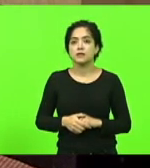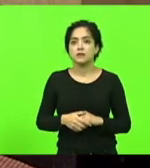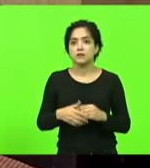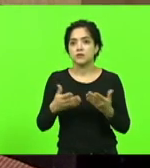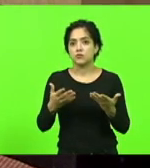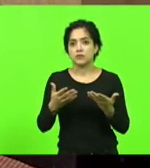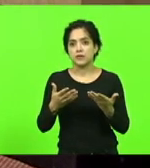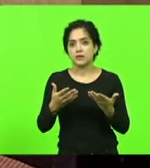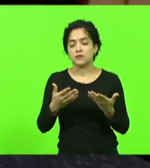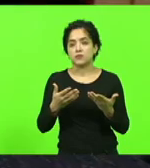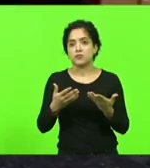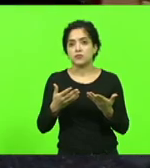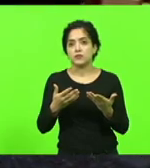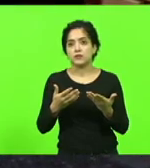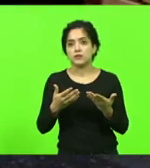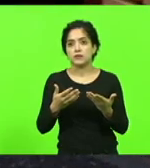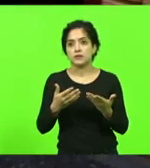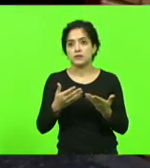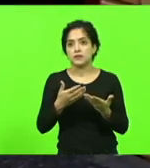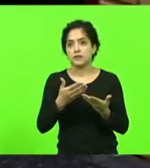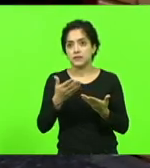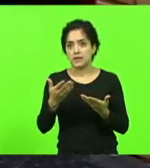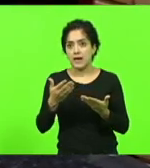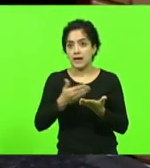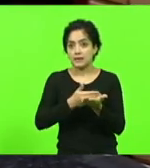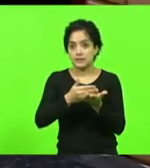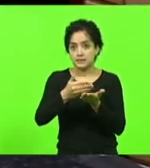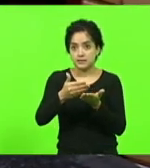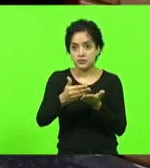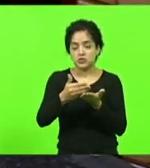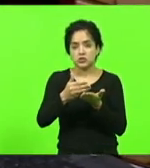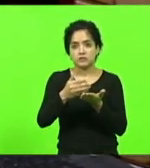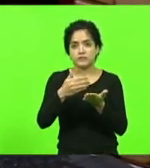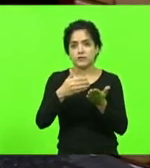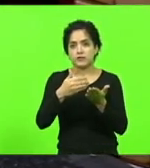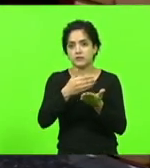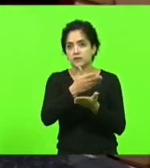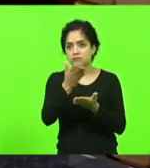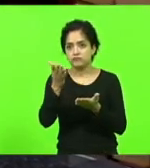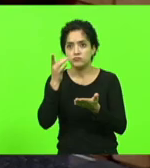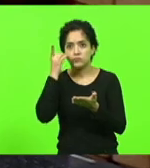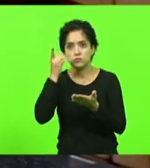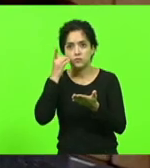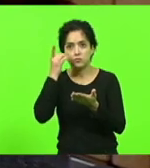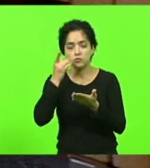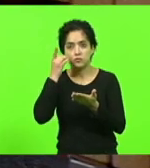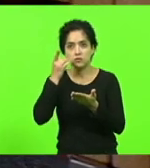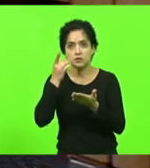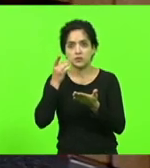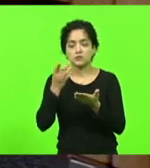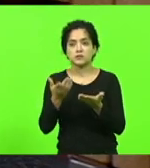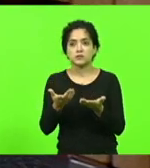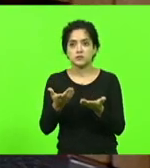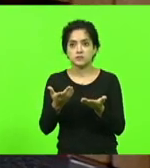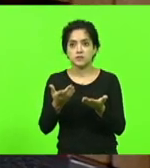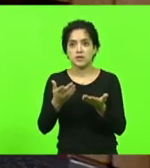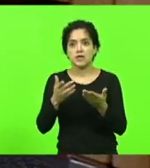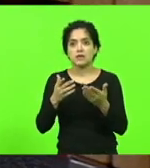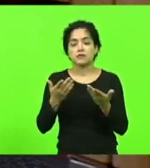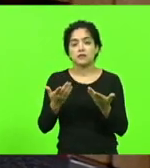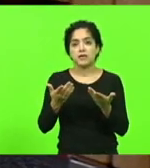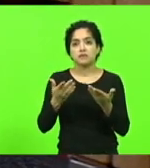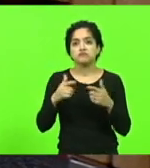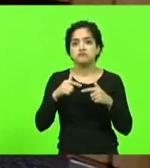desprestigiar a iniciativa de qualquer parlamentar num colégio plural como o nosso de se manifestar